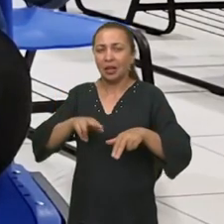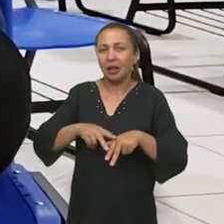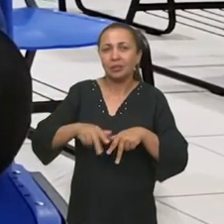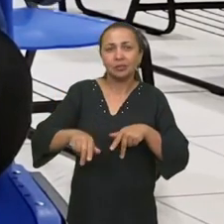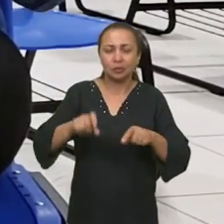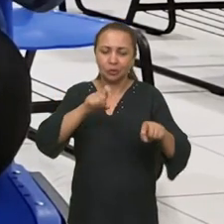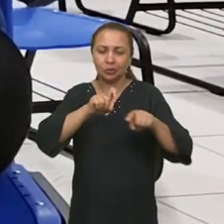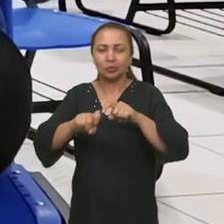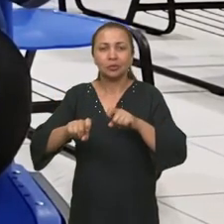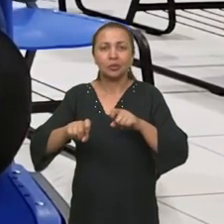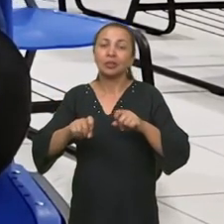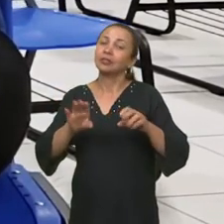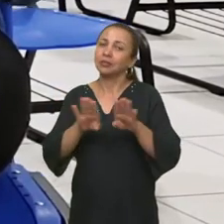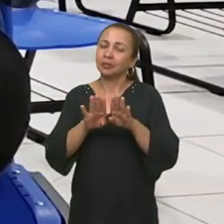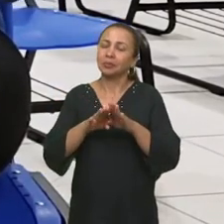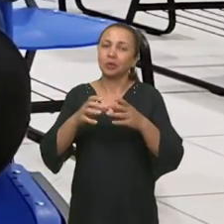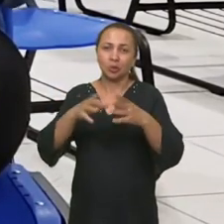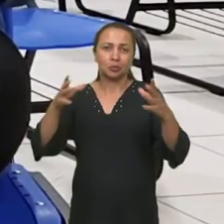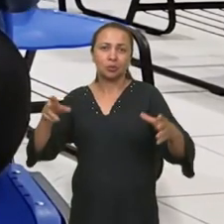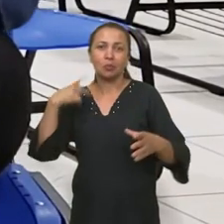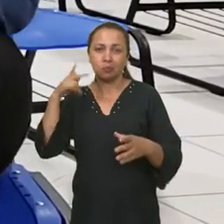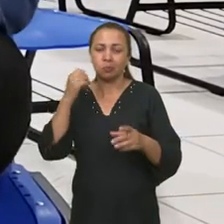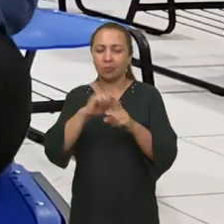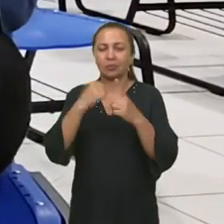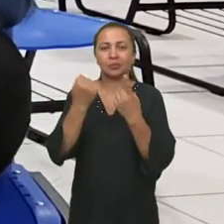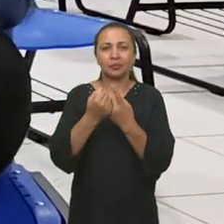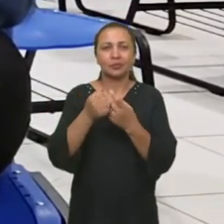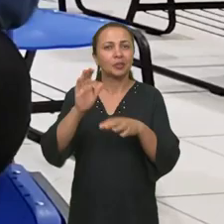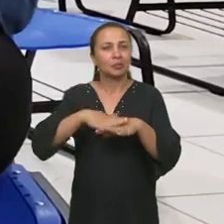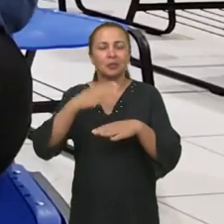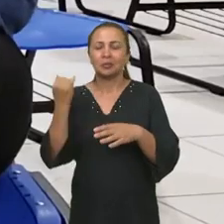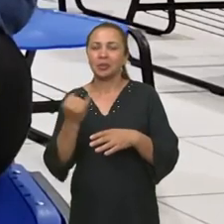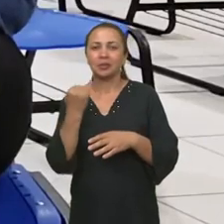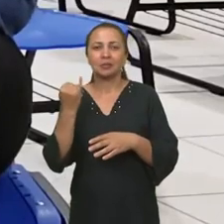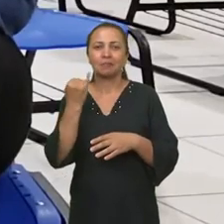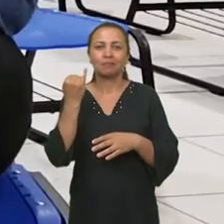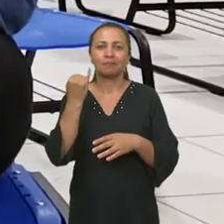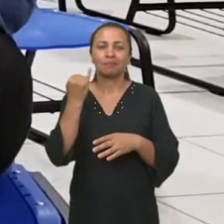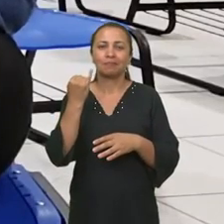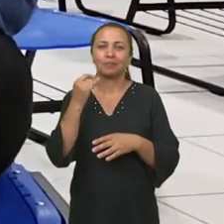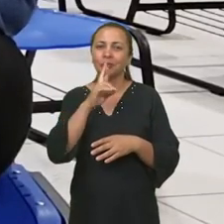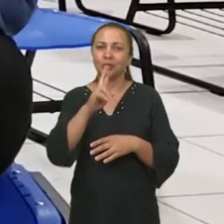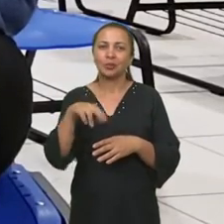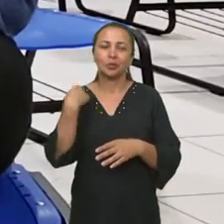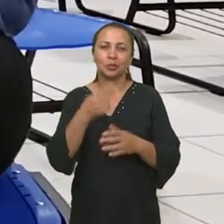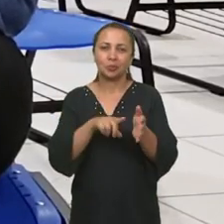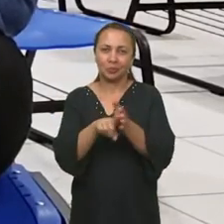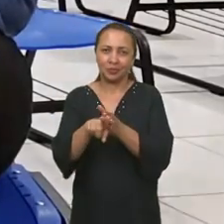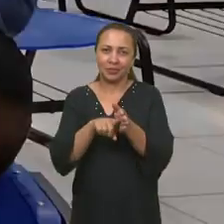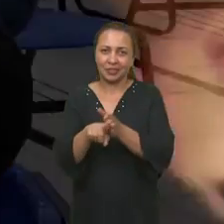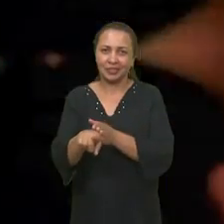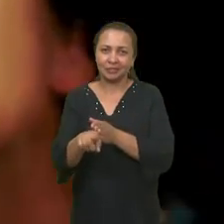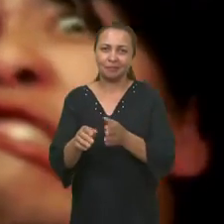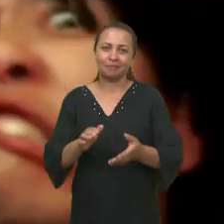dimensão de gênero, da sexualidade, com as dimensões políticas sociais. Então, o principal resultado da nossa pesquisa.